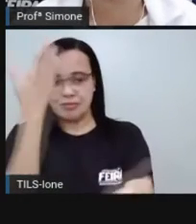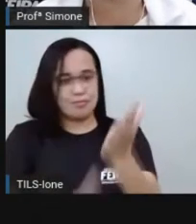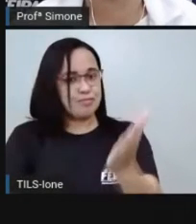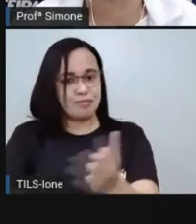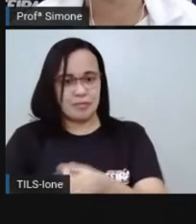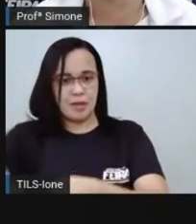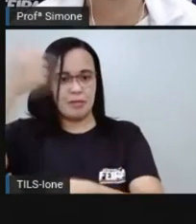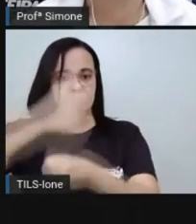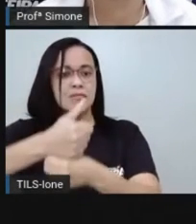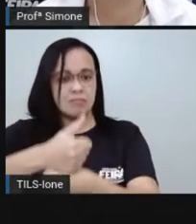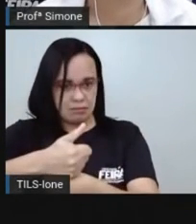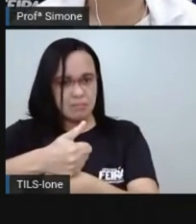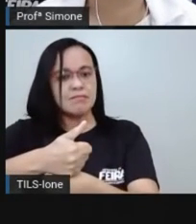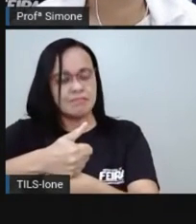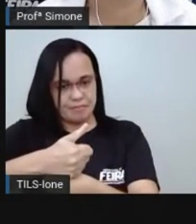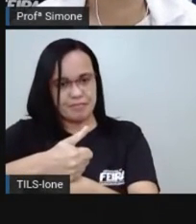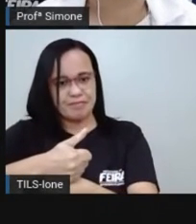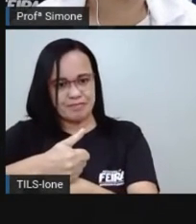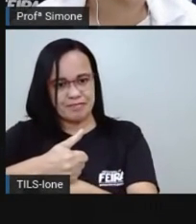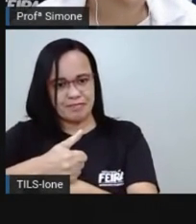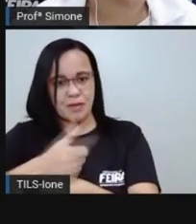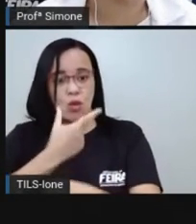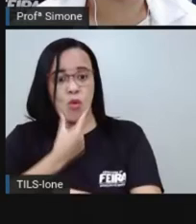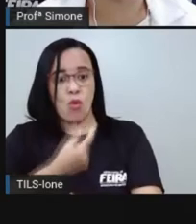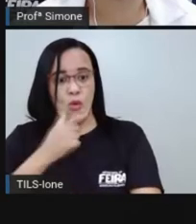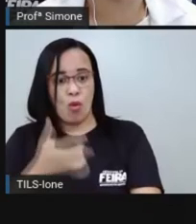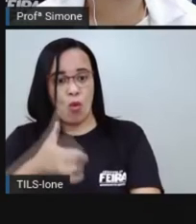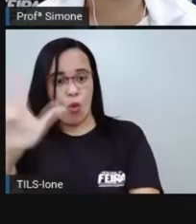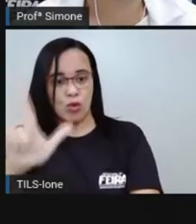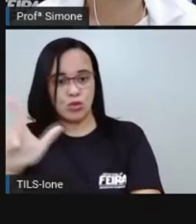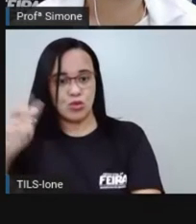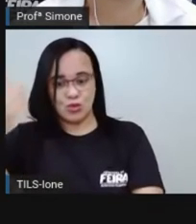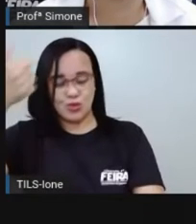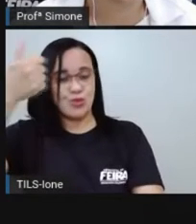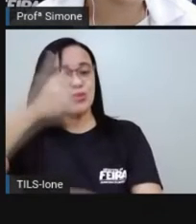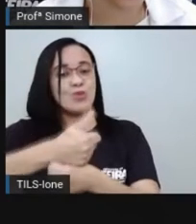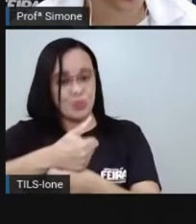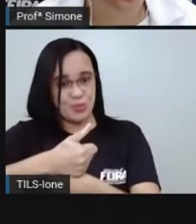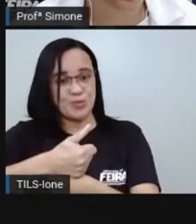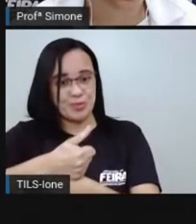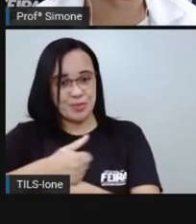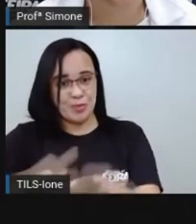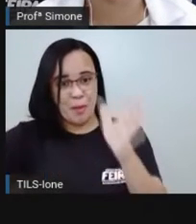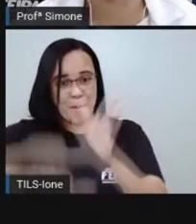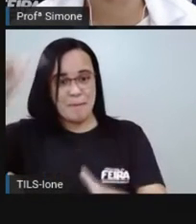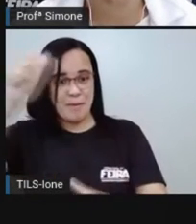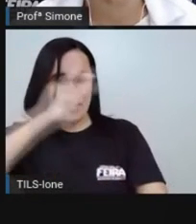e coloca aí o Marechal Deodoro da Fonseca como o primeiro presidente do Brasil.